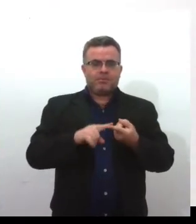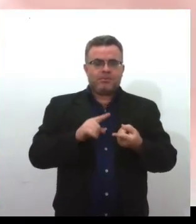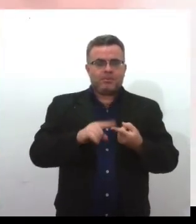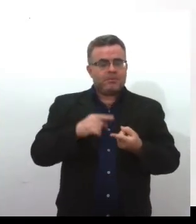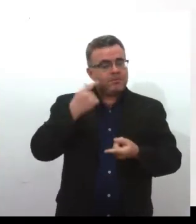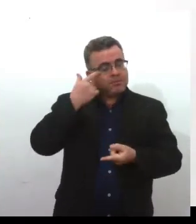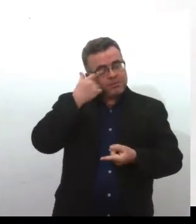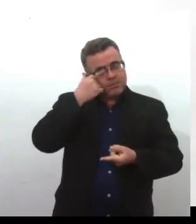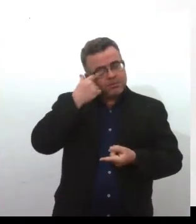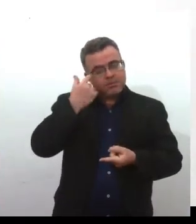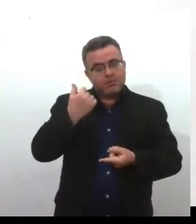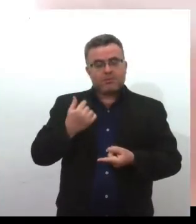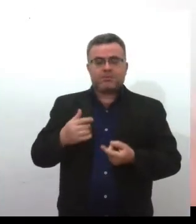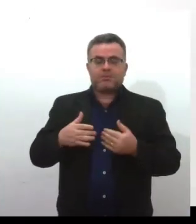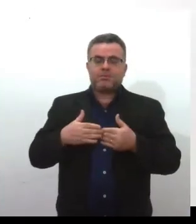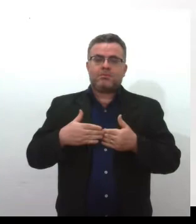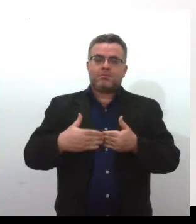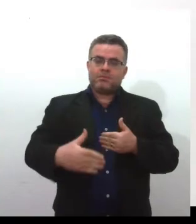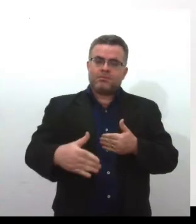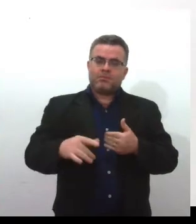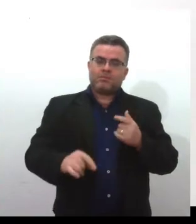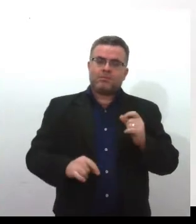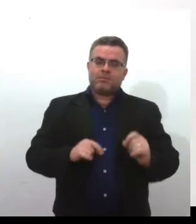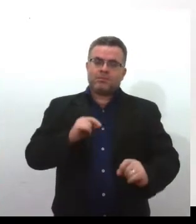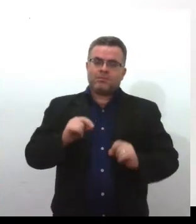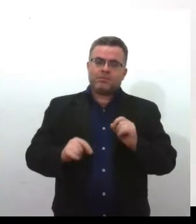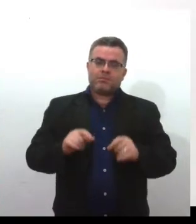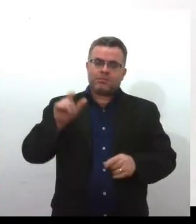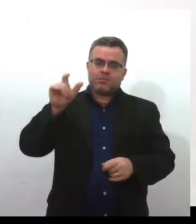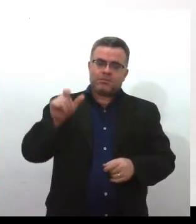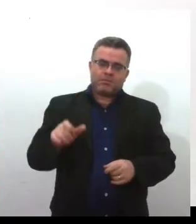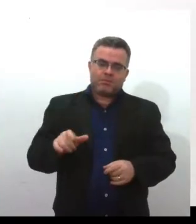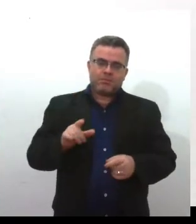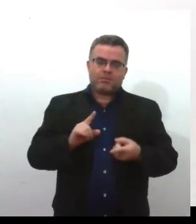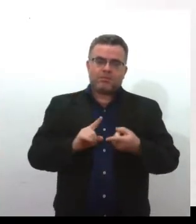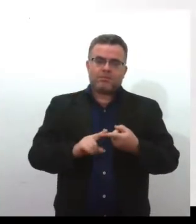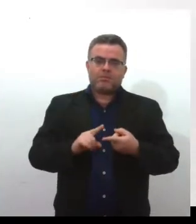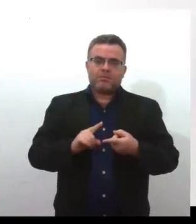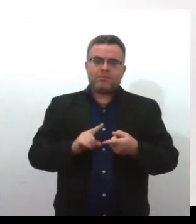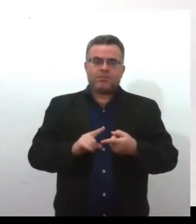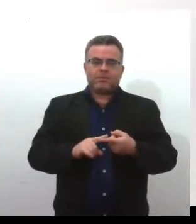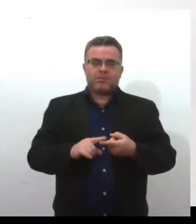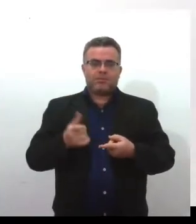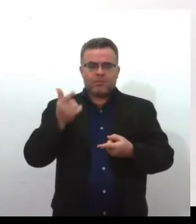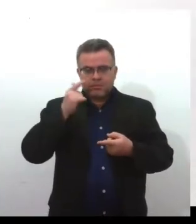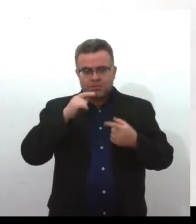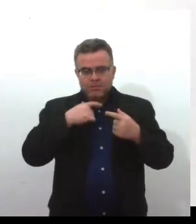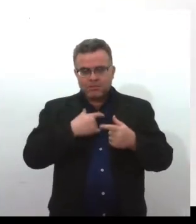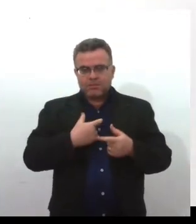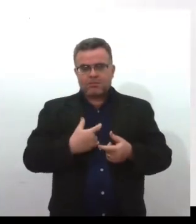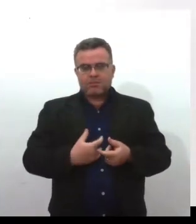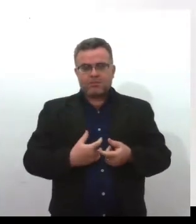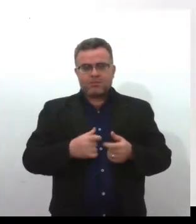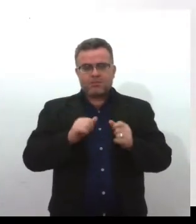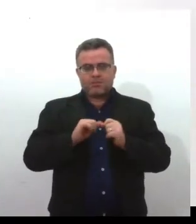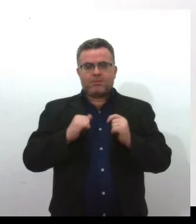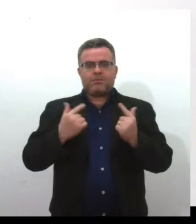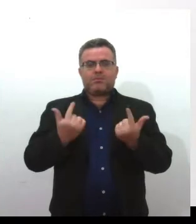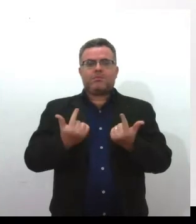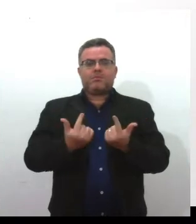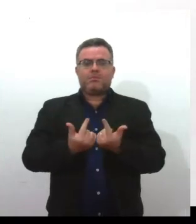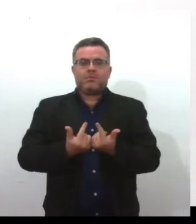Logo mais para frente, Antonieta de Barros também torna-se nome de uma medalha na Assembleia Legislativa,